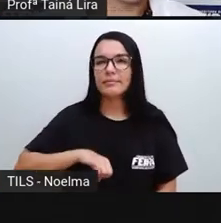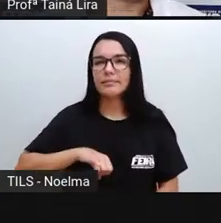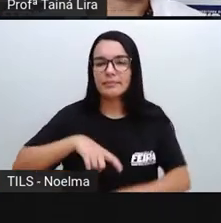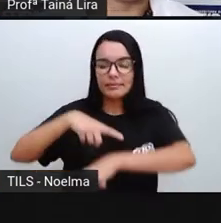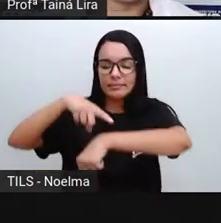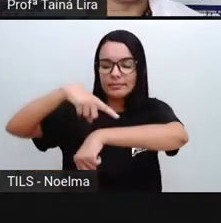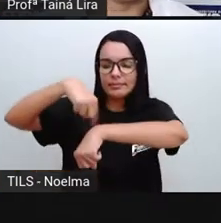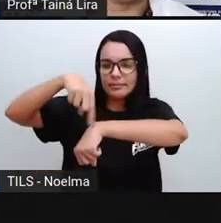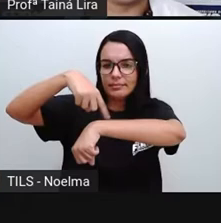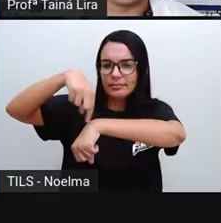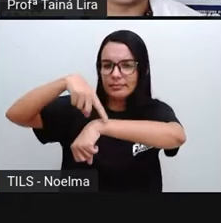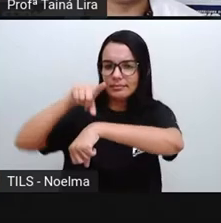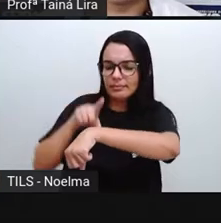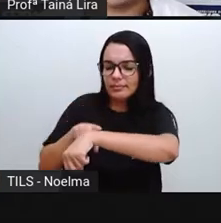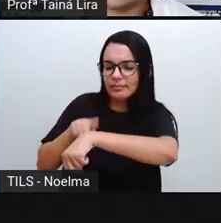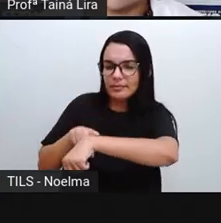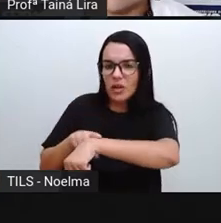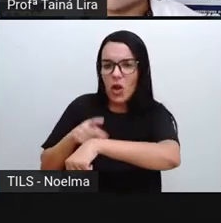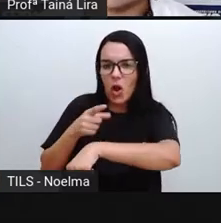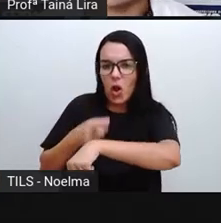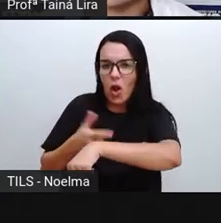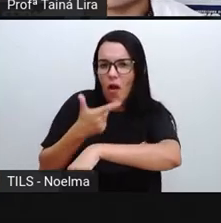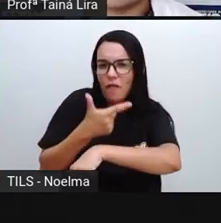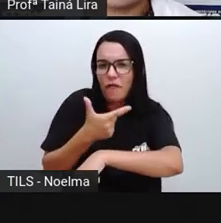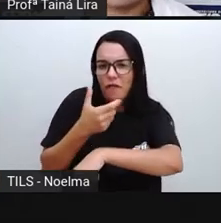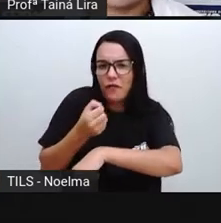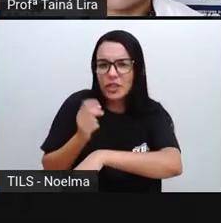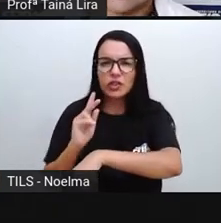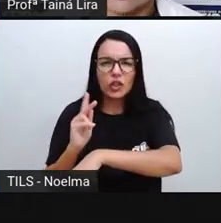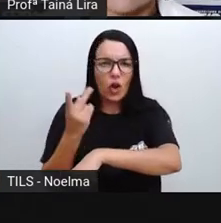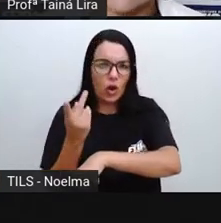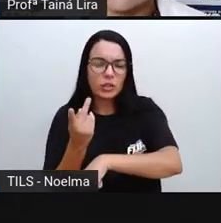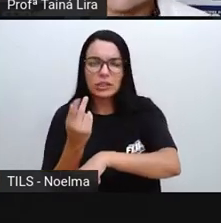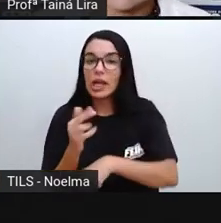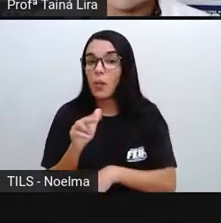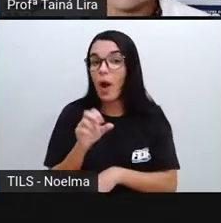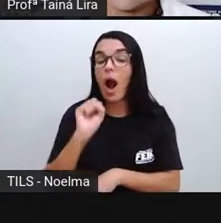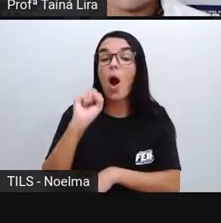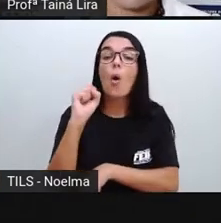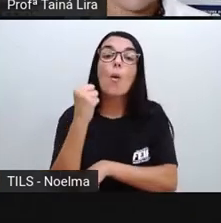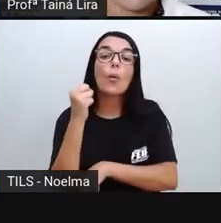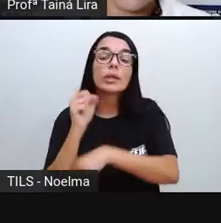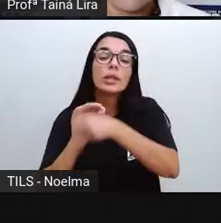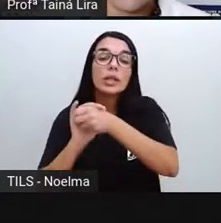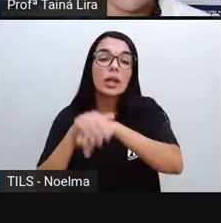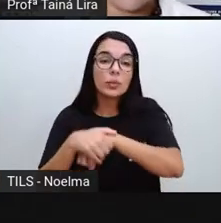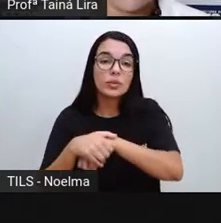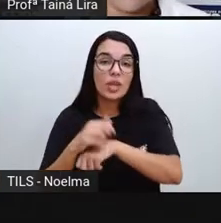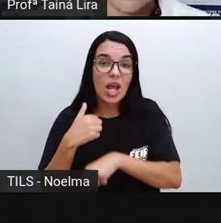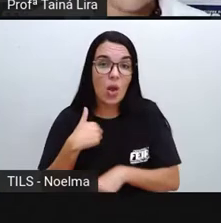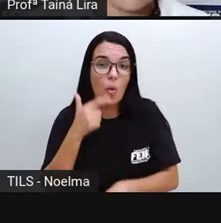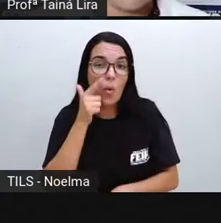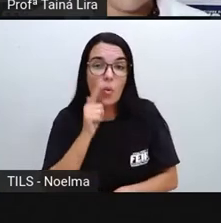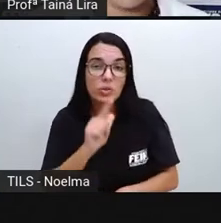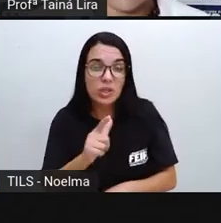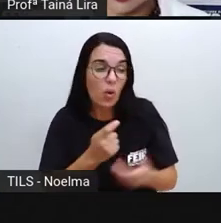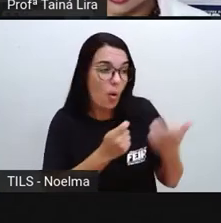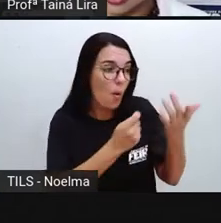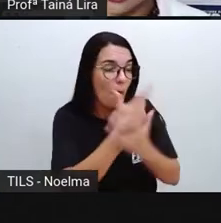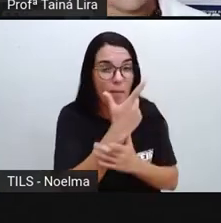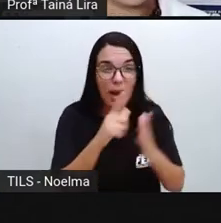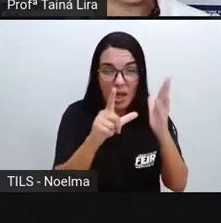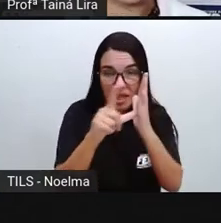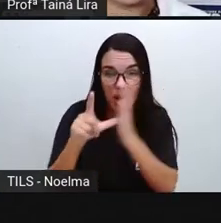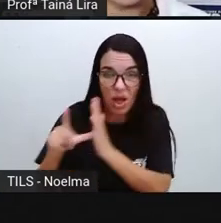estiver marcando aí de 20 horas, que é 8 da noite, Eu consigo fazer compra no comércio aí no